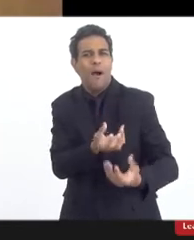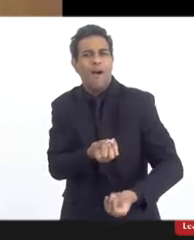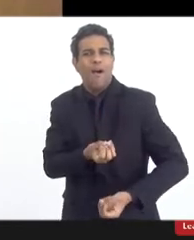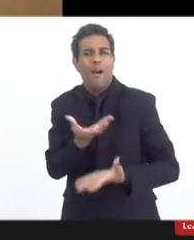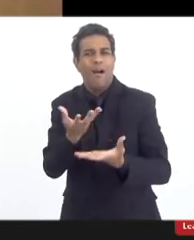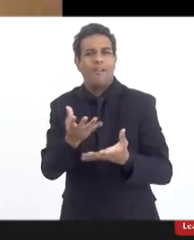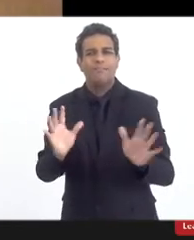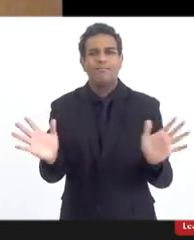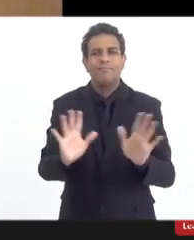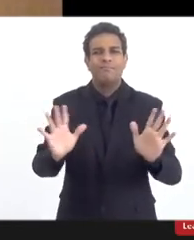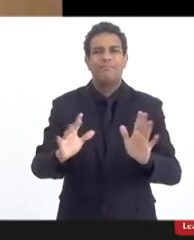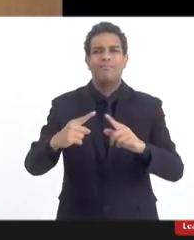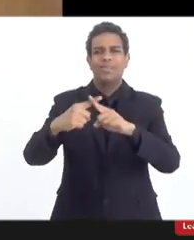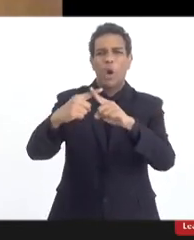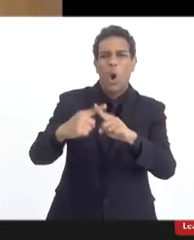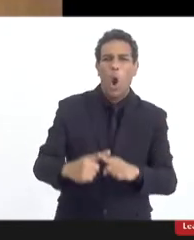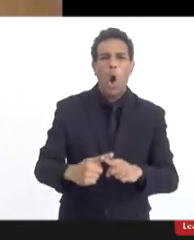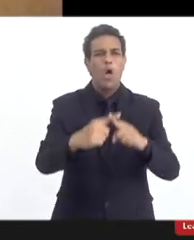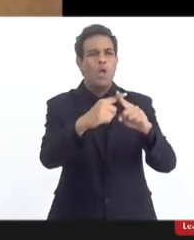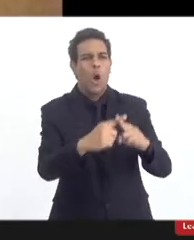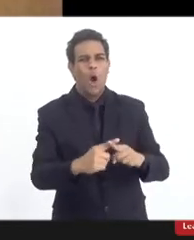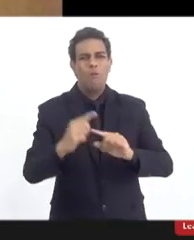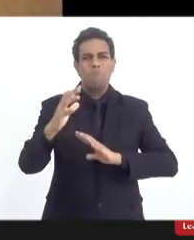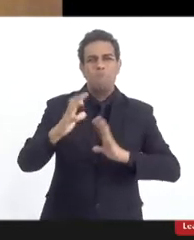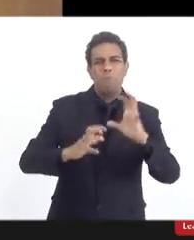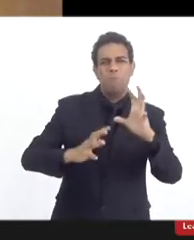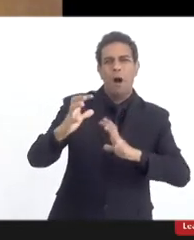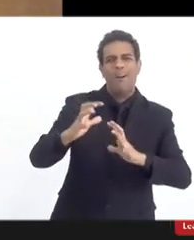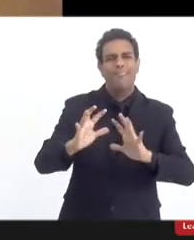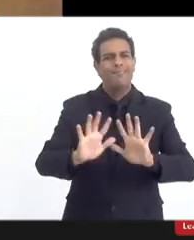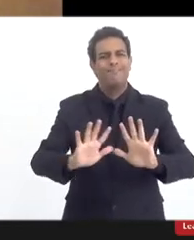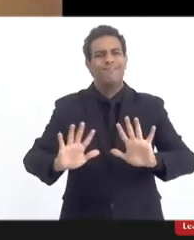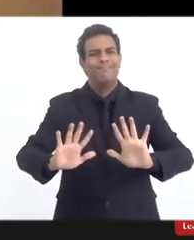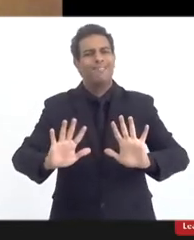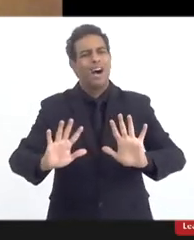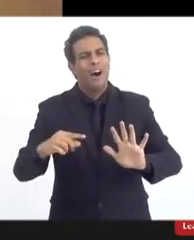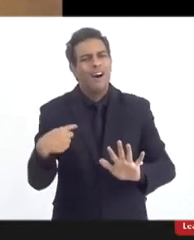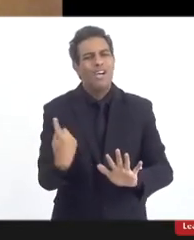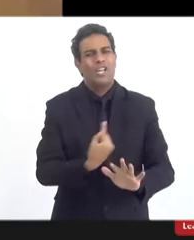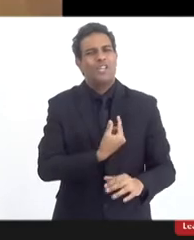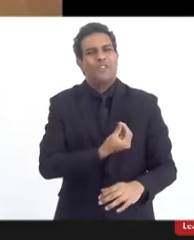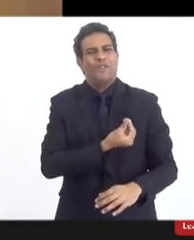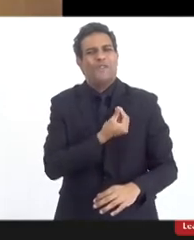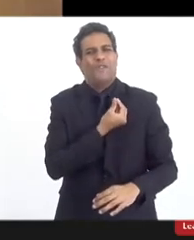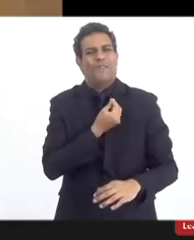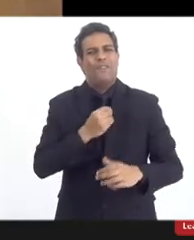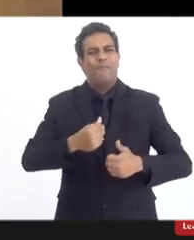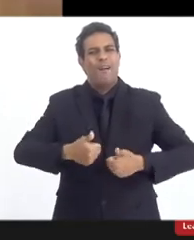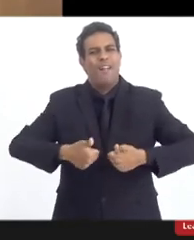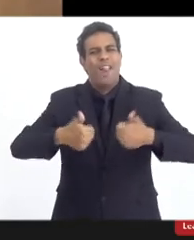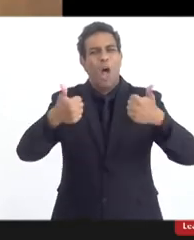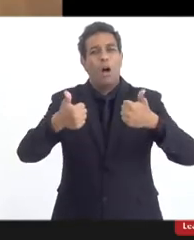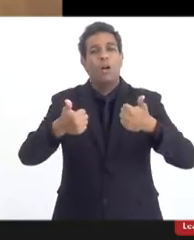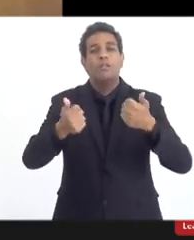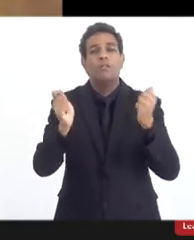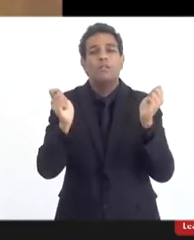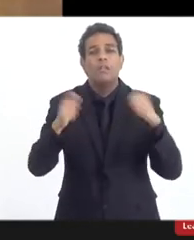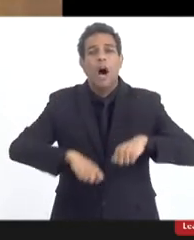contra os outros, pior que seja a situação em que nós vivamos, mas nos